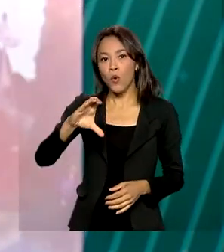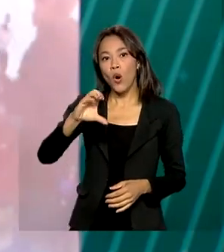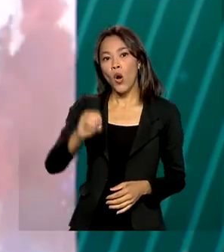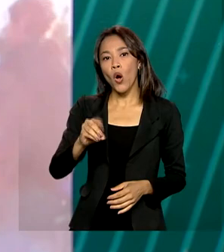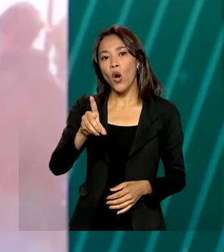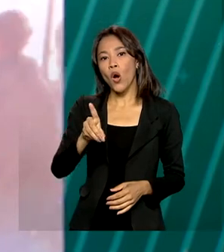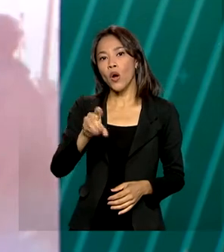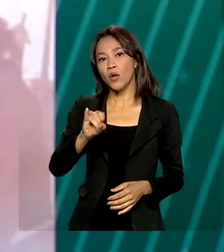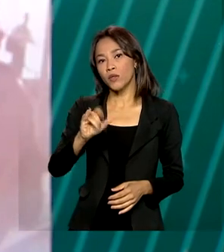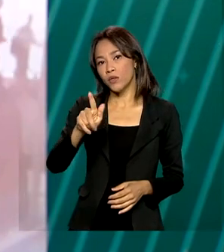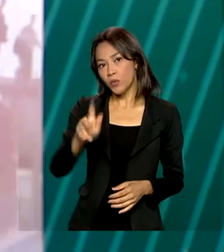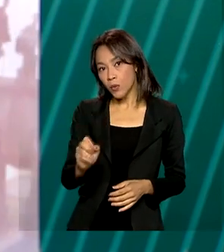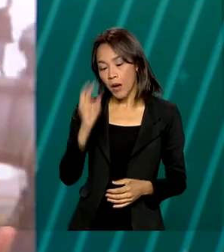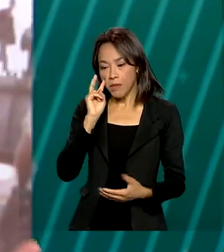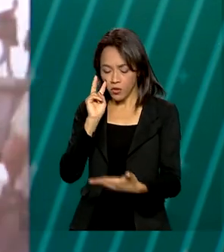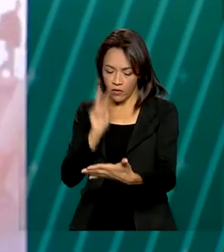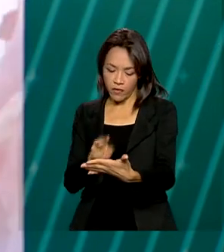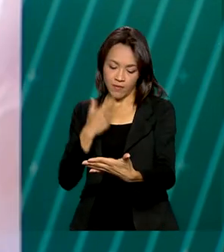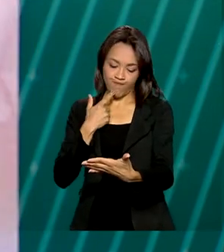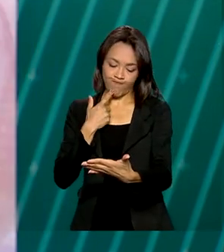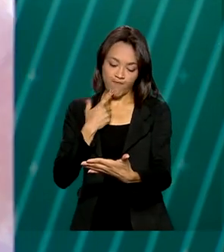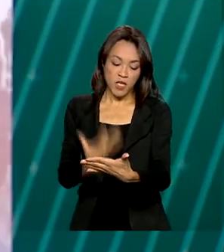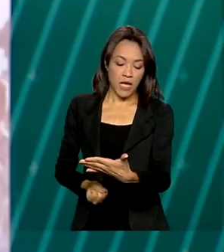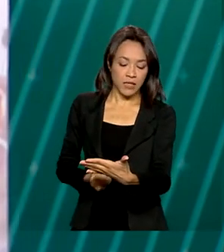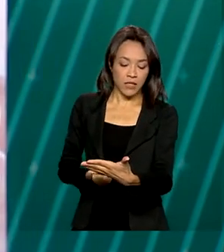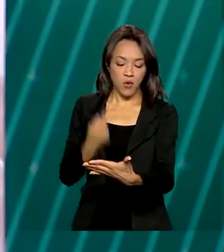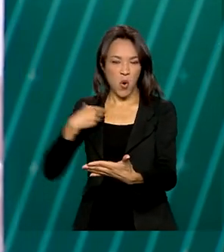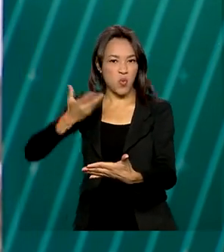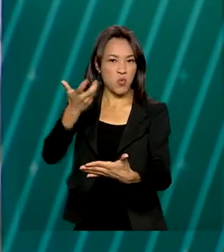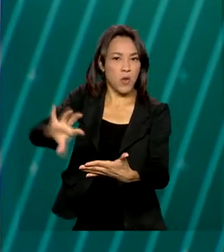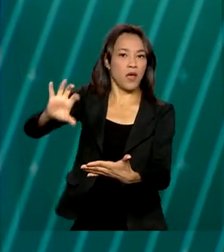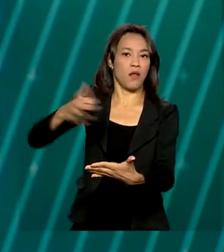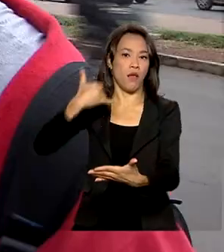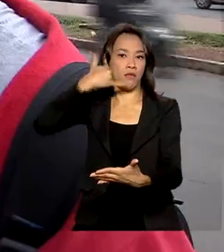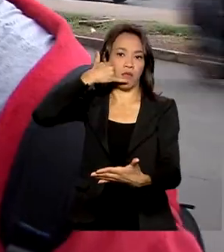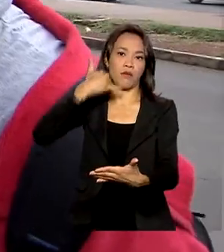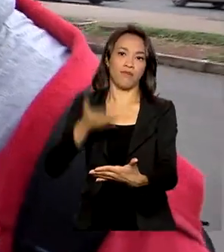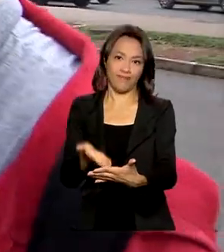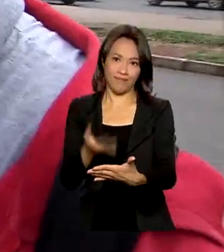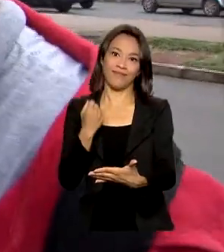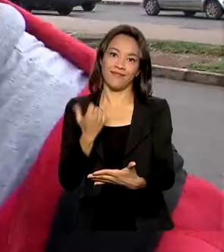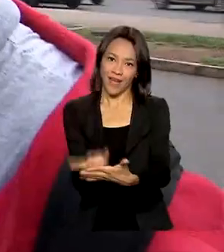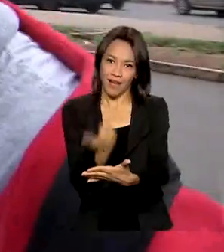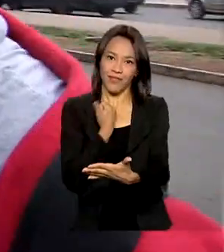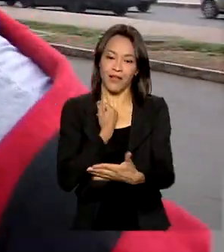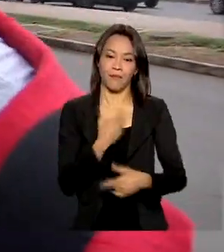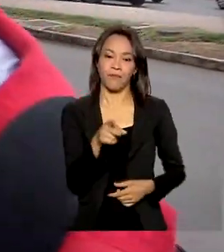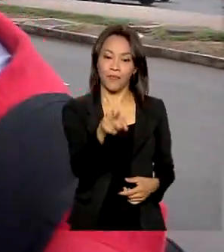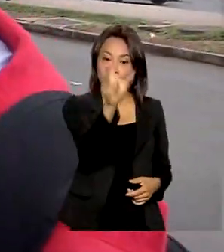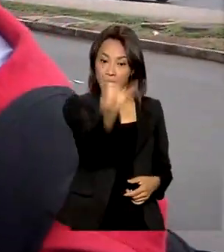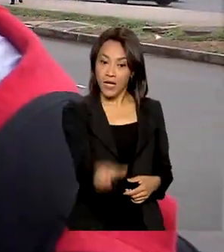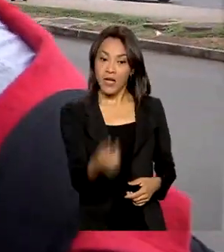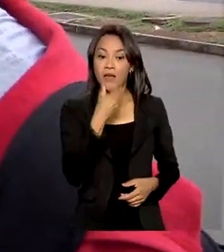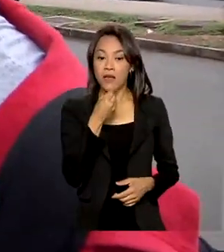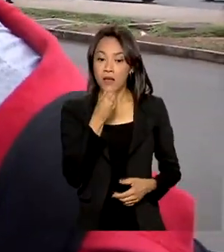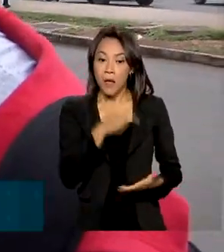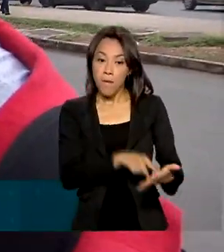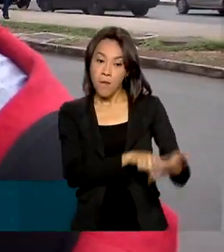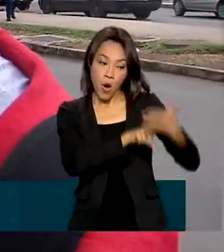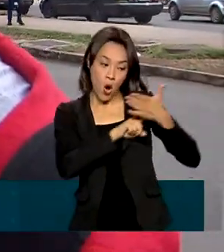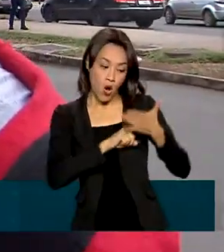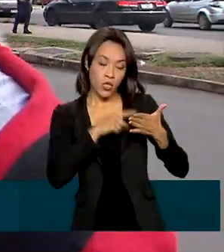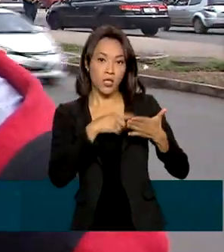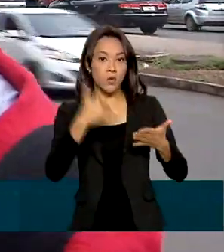consumidor possa escolher entre atender ou recusar a chamada. O Thalisson mostra no celular a